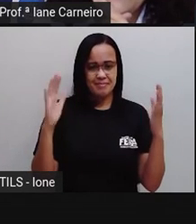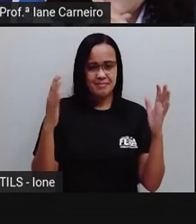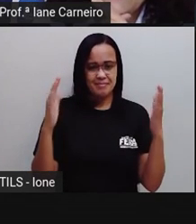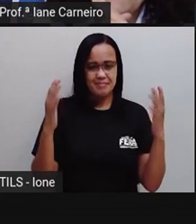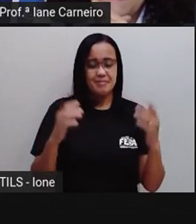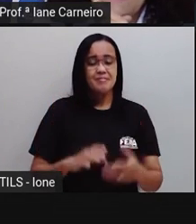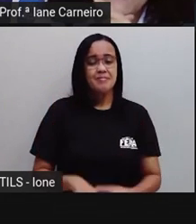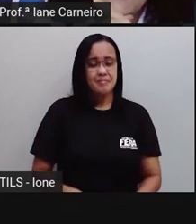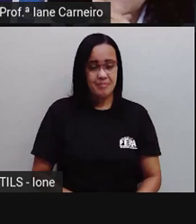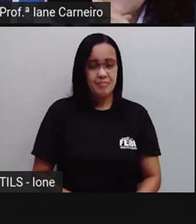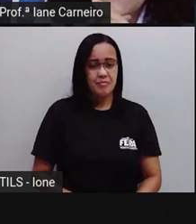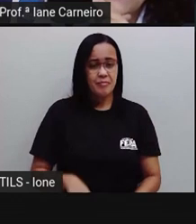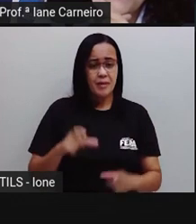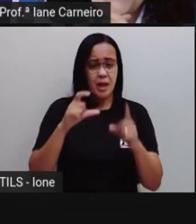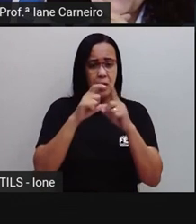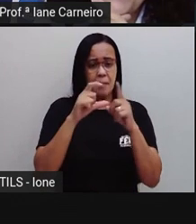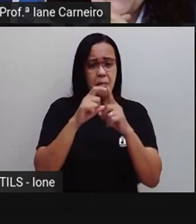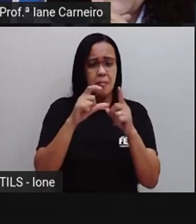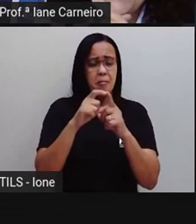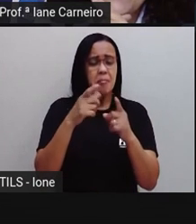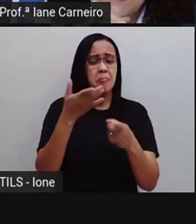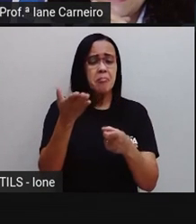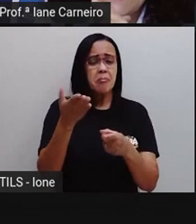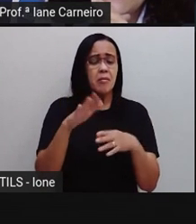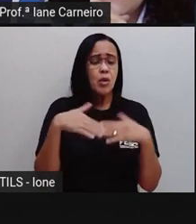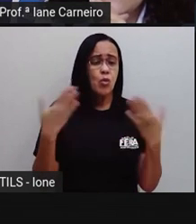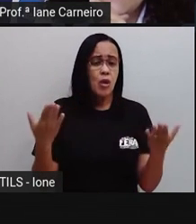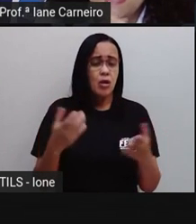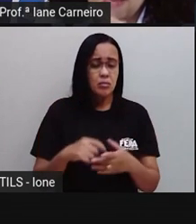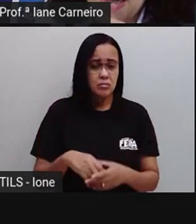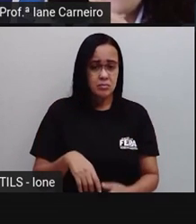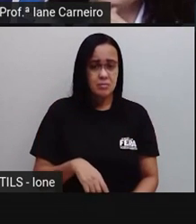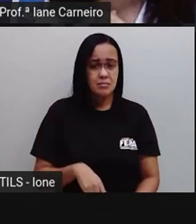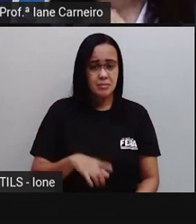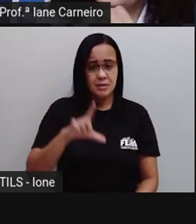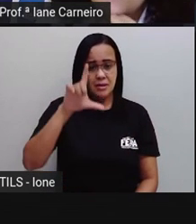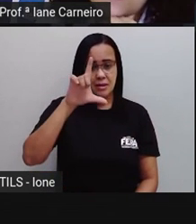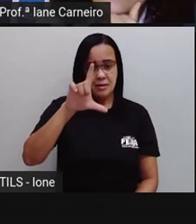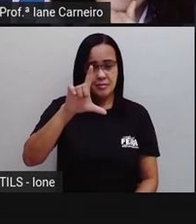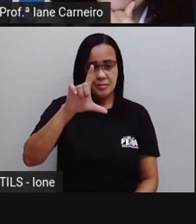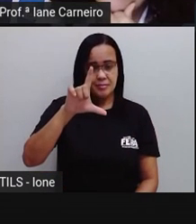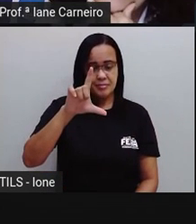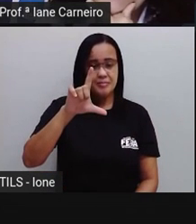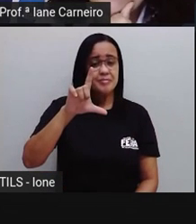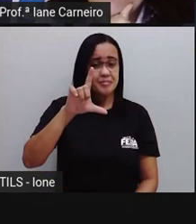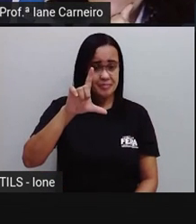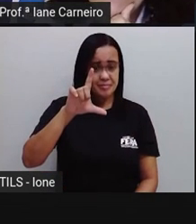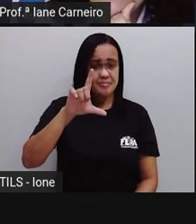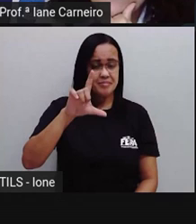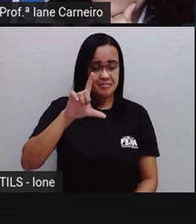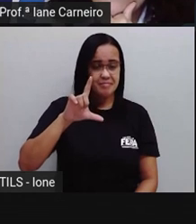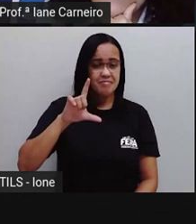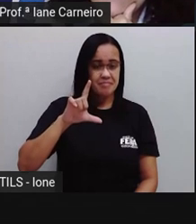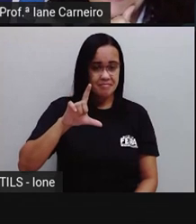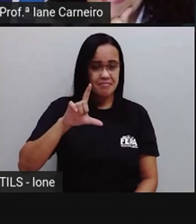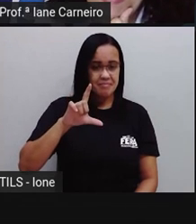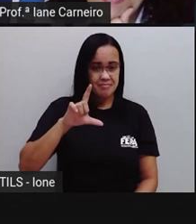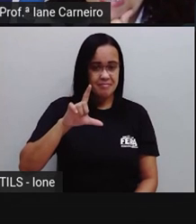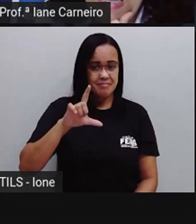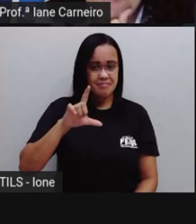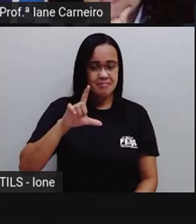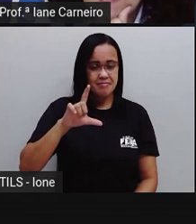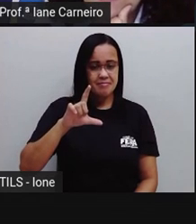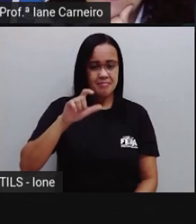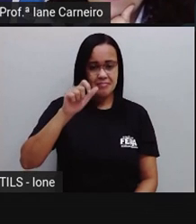agora, que palavra que tá escrito? Aqui a letra Lê, lembra? Isso. Então será que tá escrito letra A,